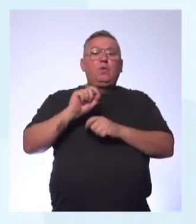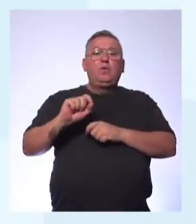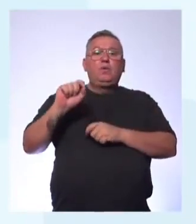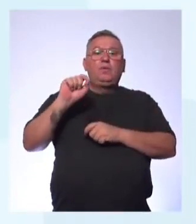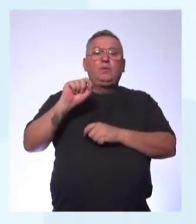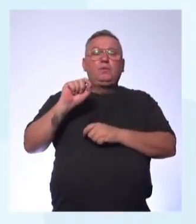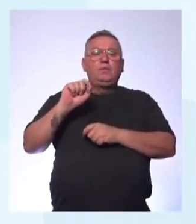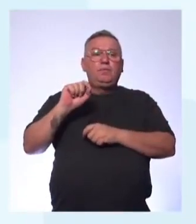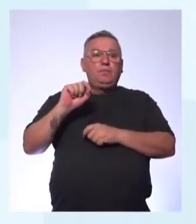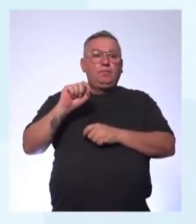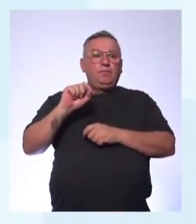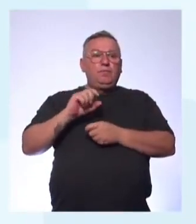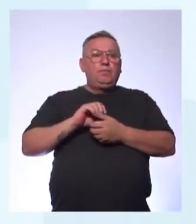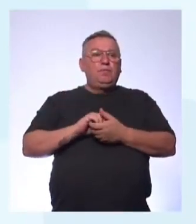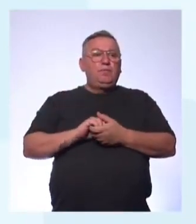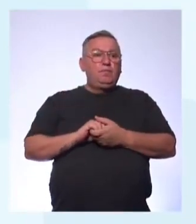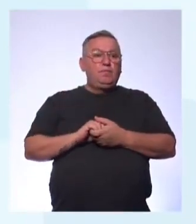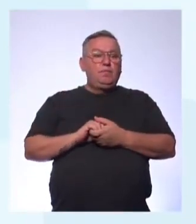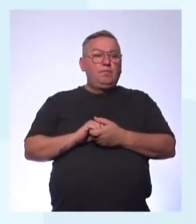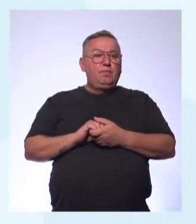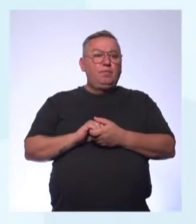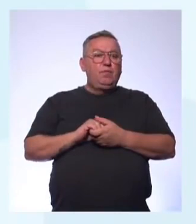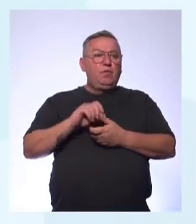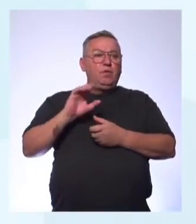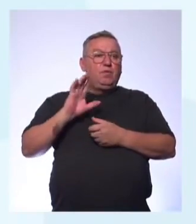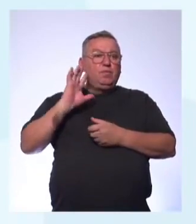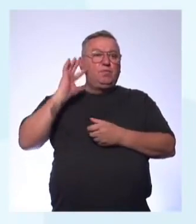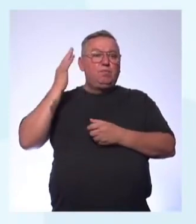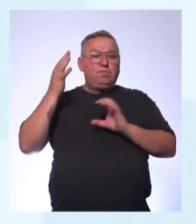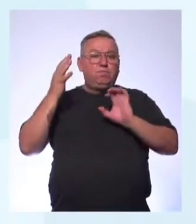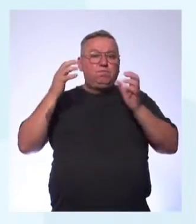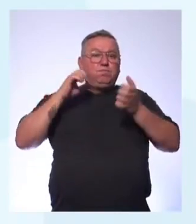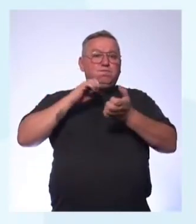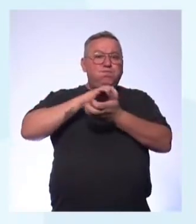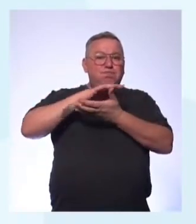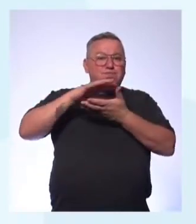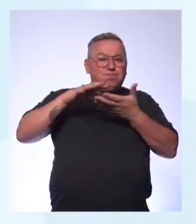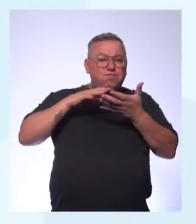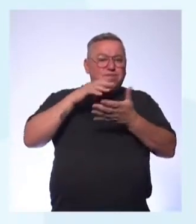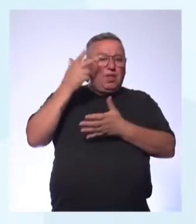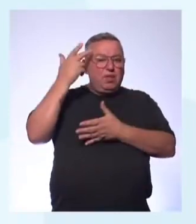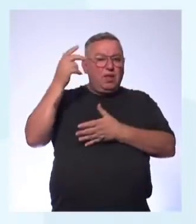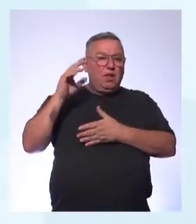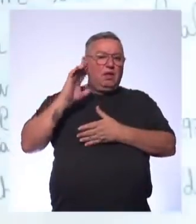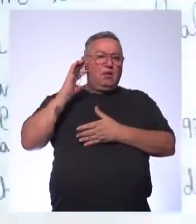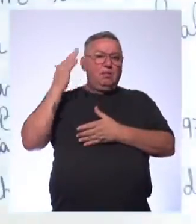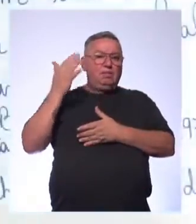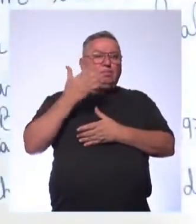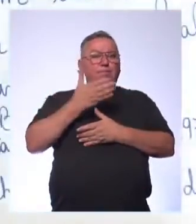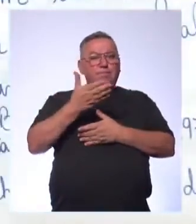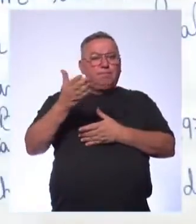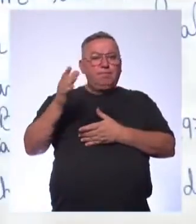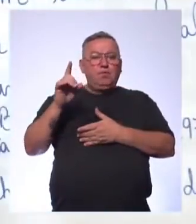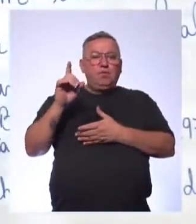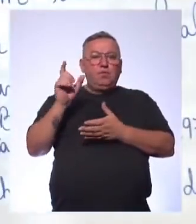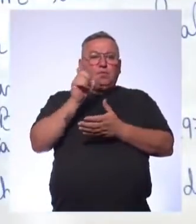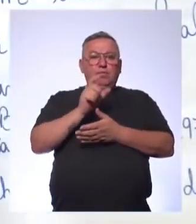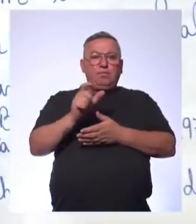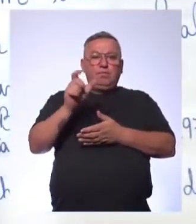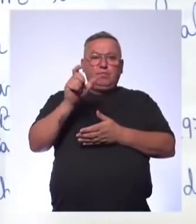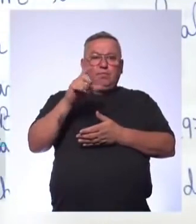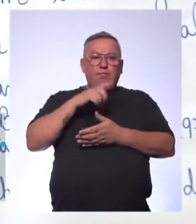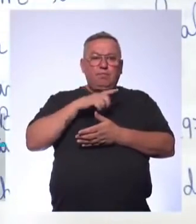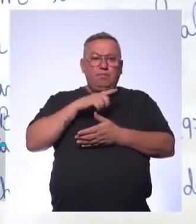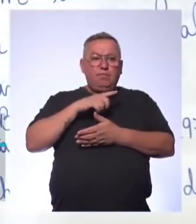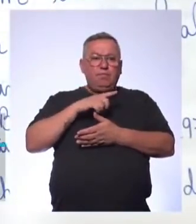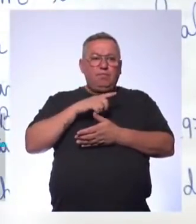It's about why natural disasters happen? É sobre por que desastres naturais acontecem? Gente, ali Era só pegar o título que já